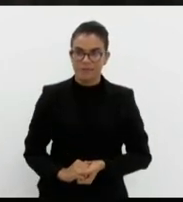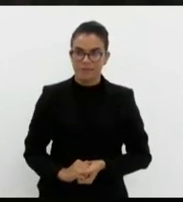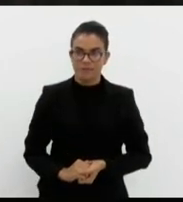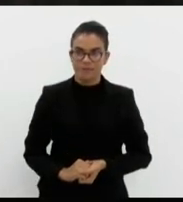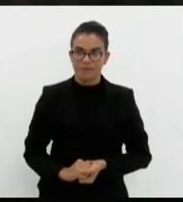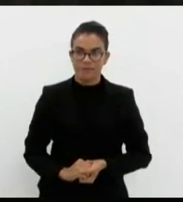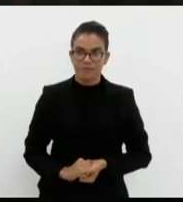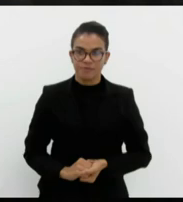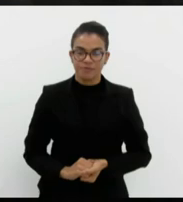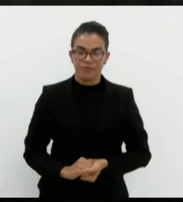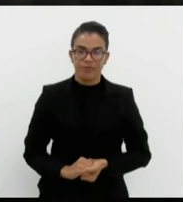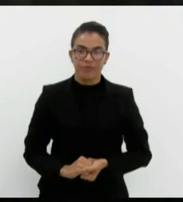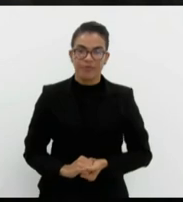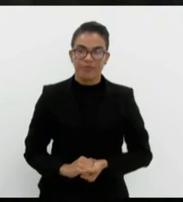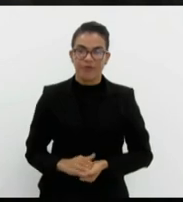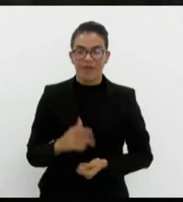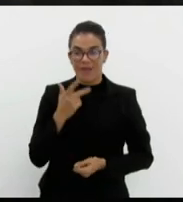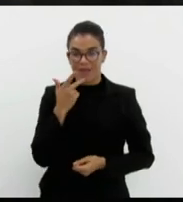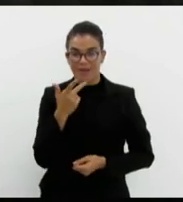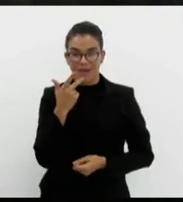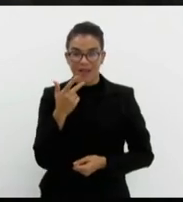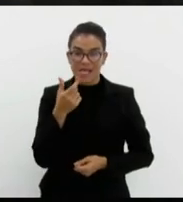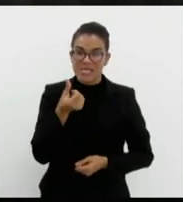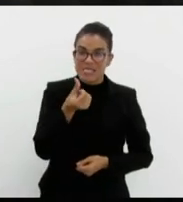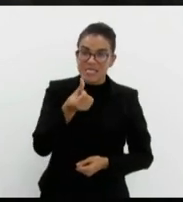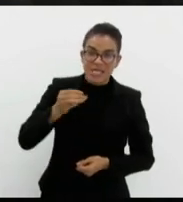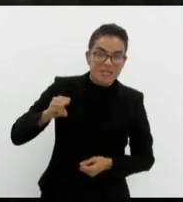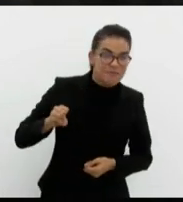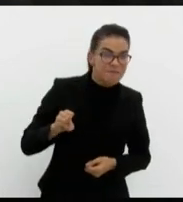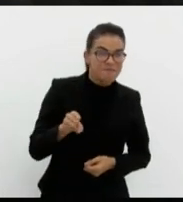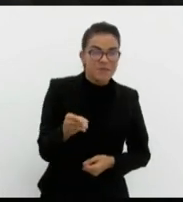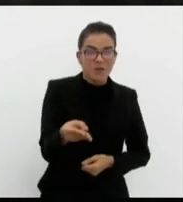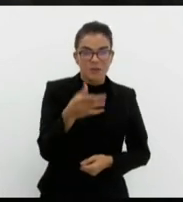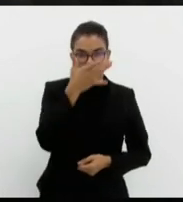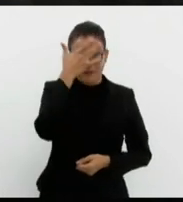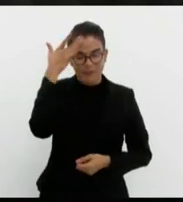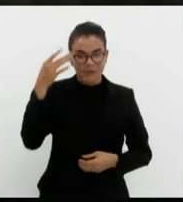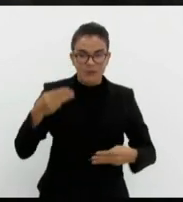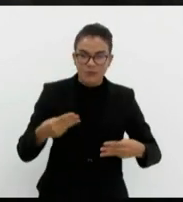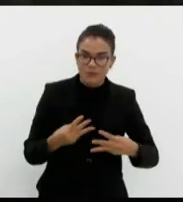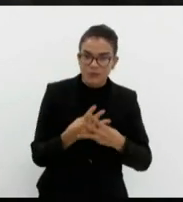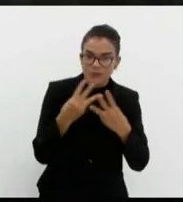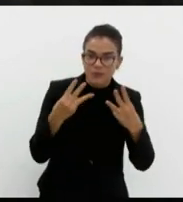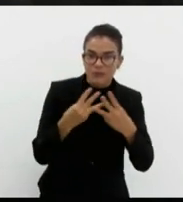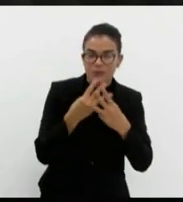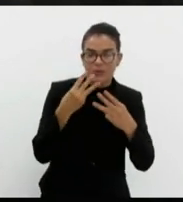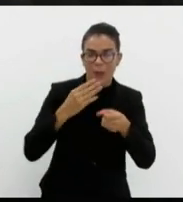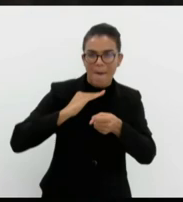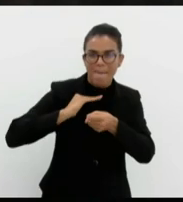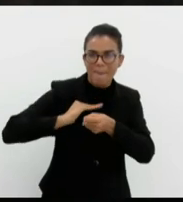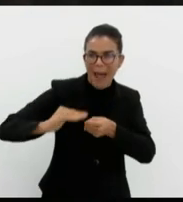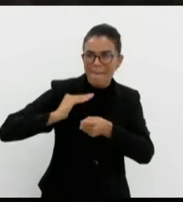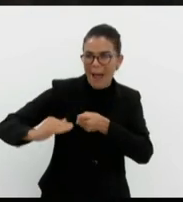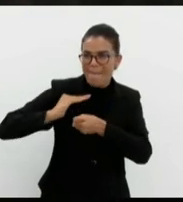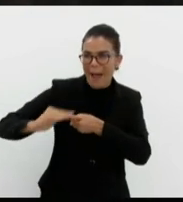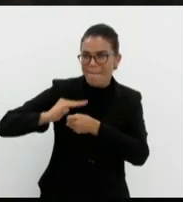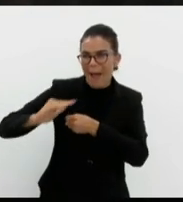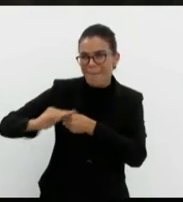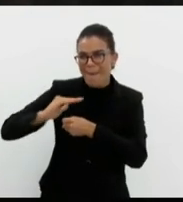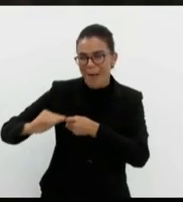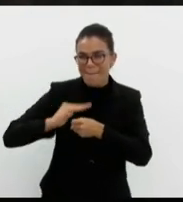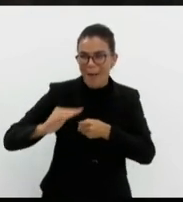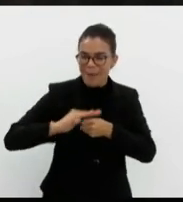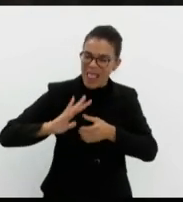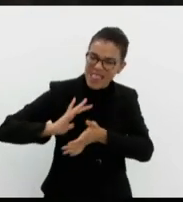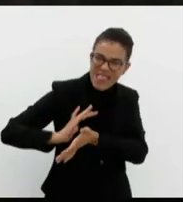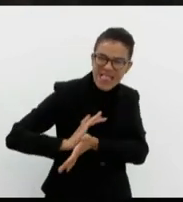Relativizar a morte de seis milhões de judeus assassinados com requintes